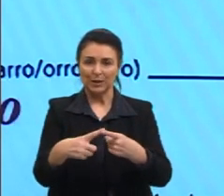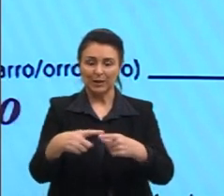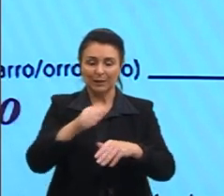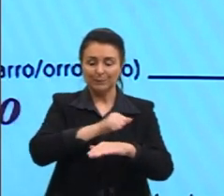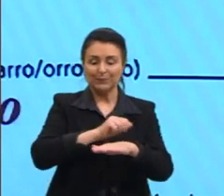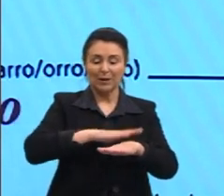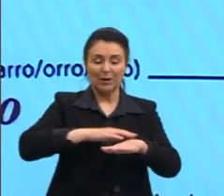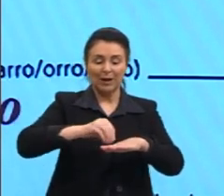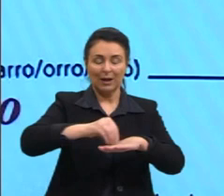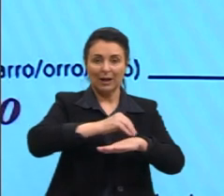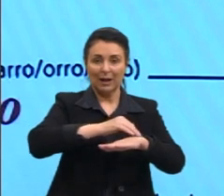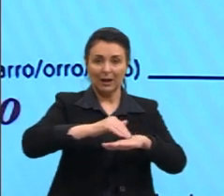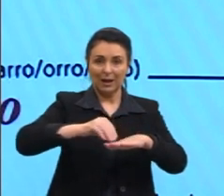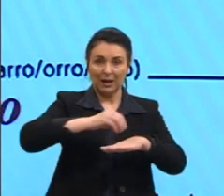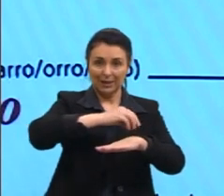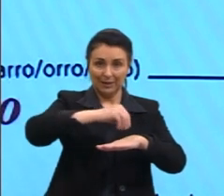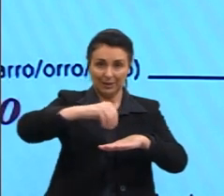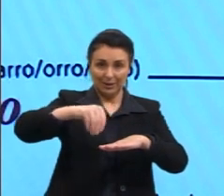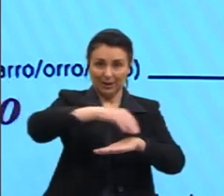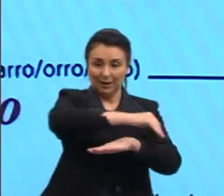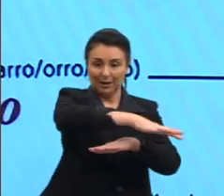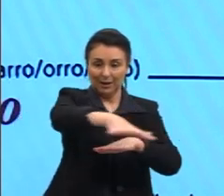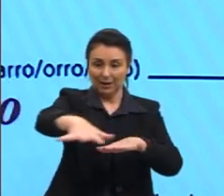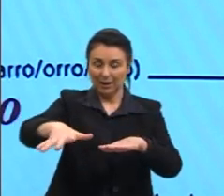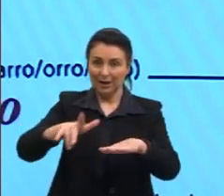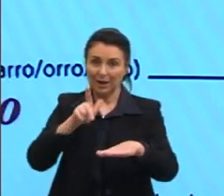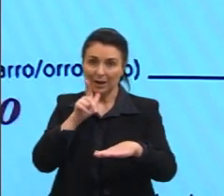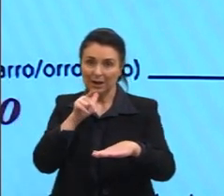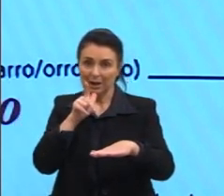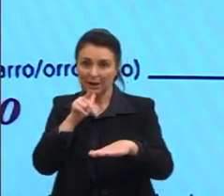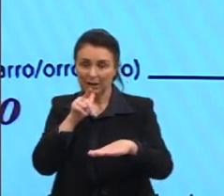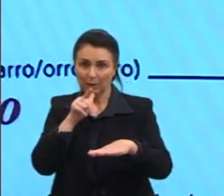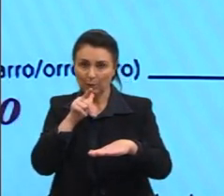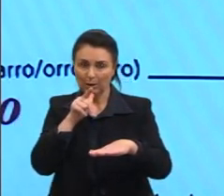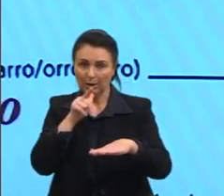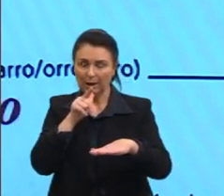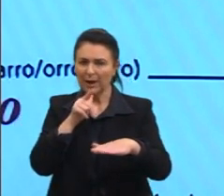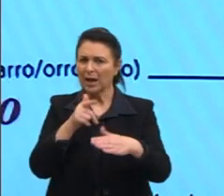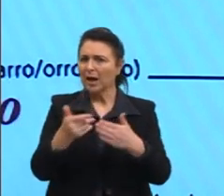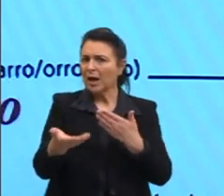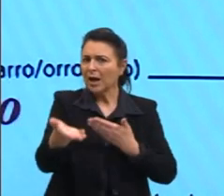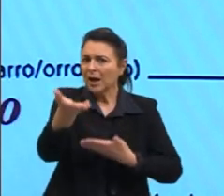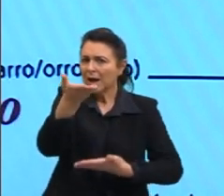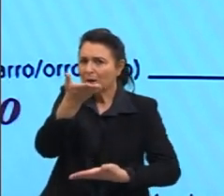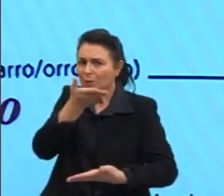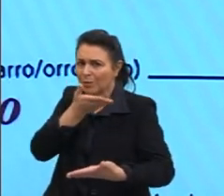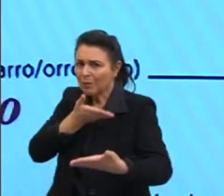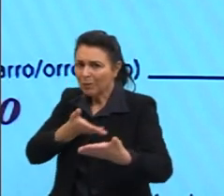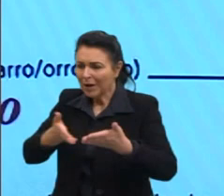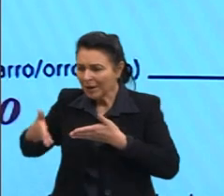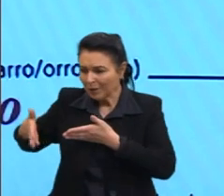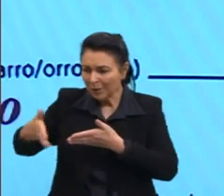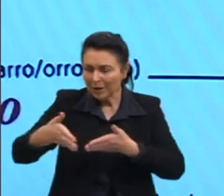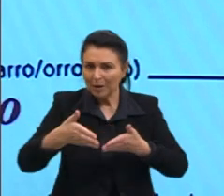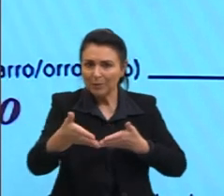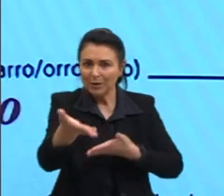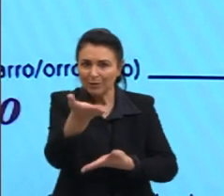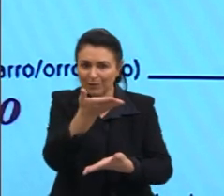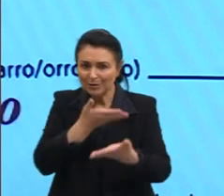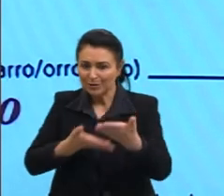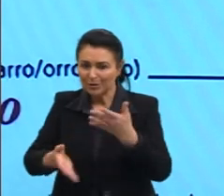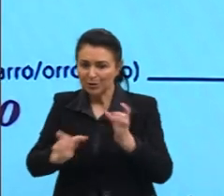Ibérica era passagem para o comércio entre os povos que aqui viviam